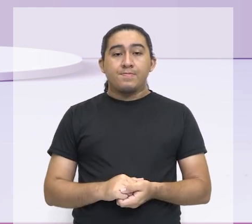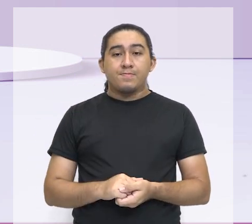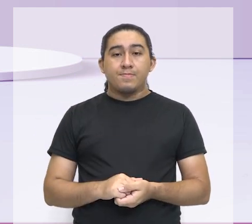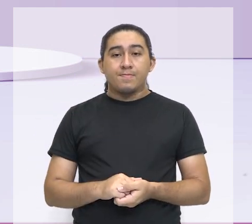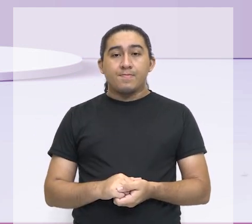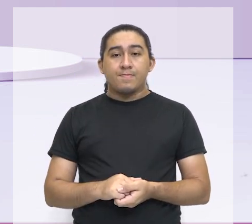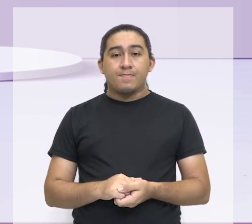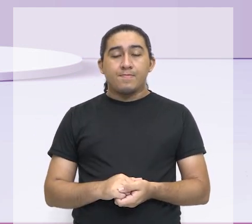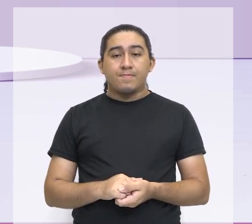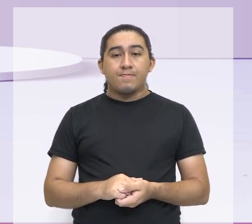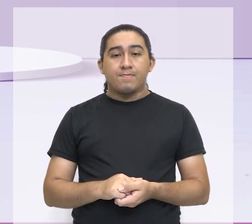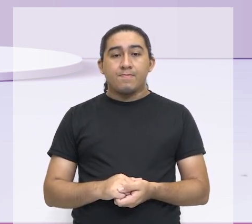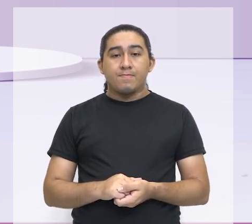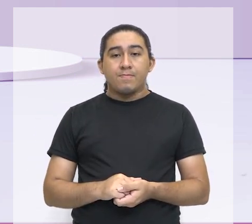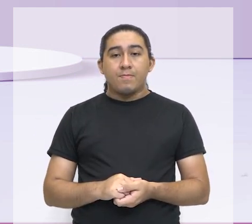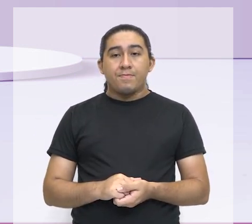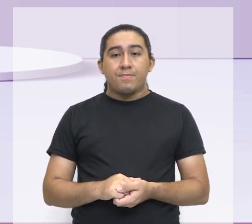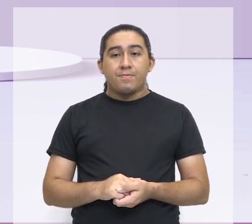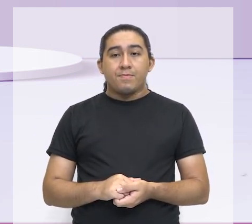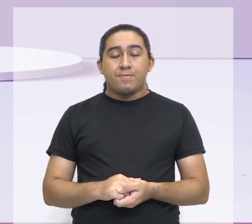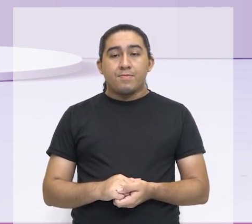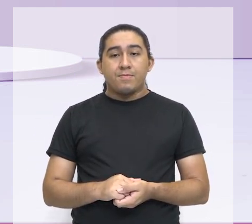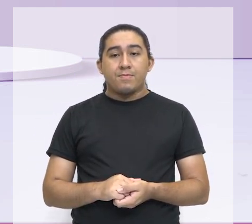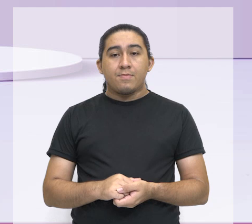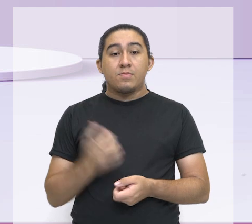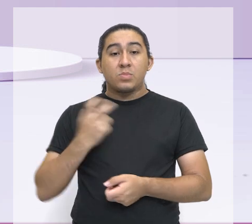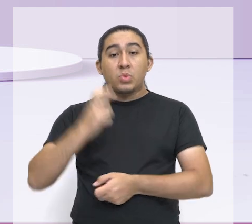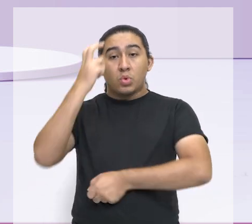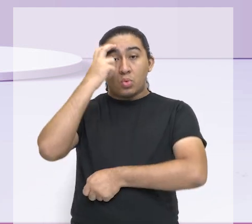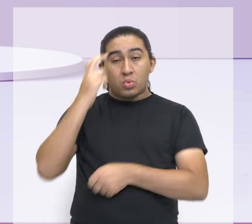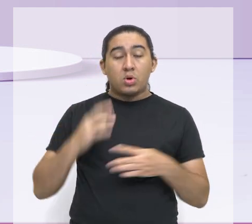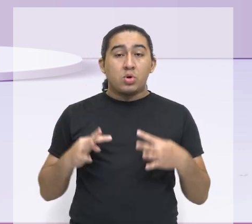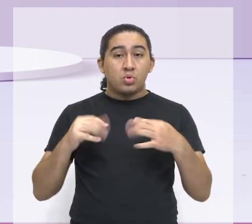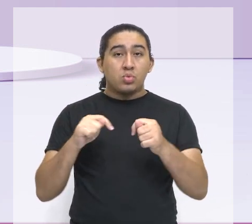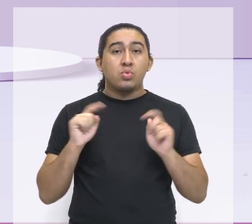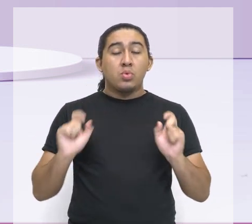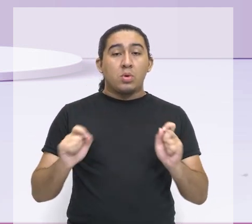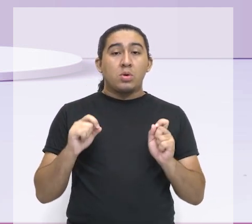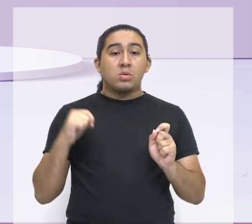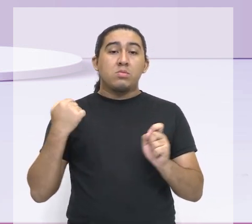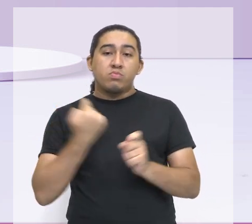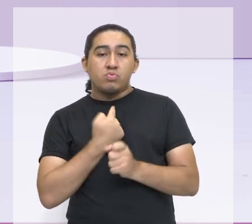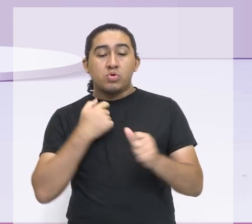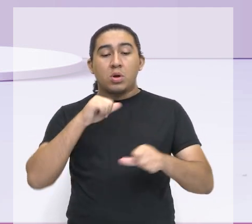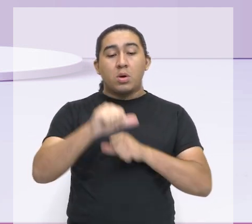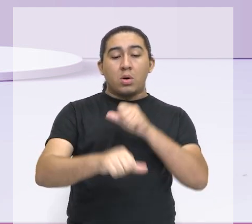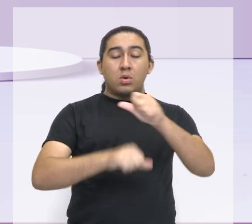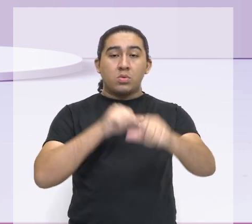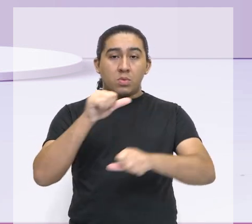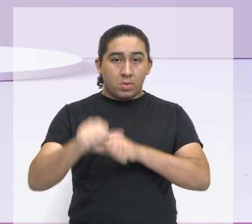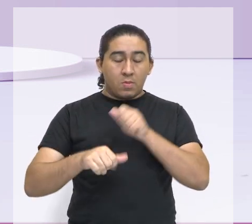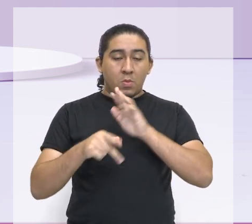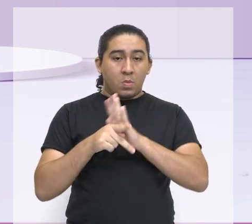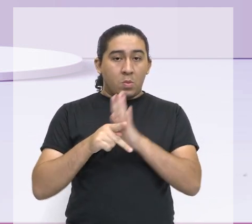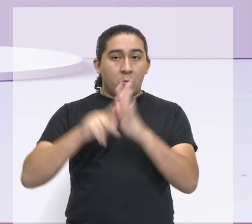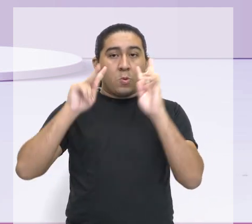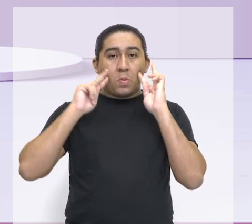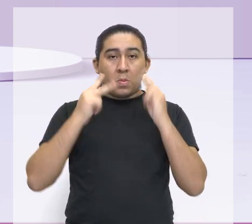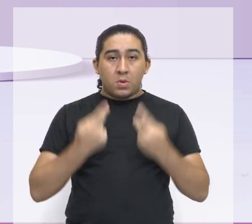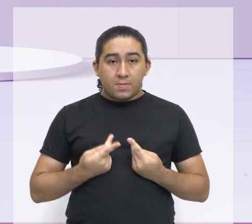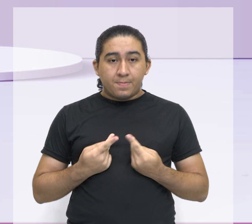Falando de cultura, né? Cultura é tudo aquilo que é transformado pelo homem